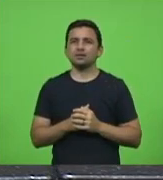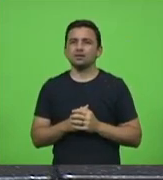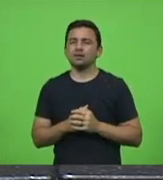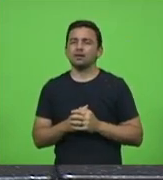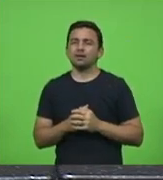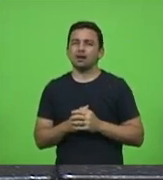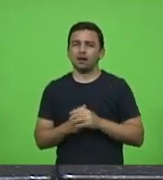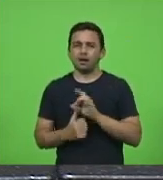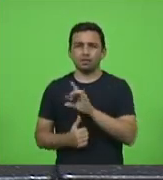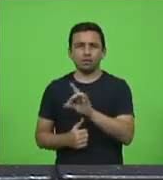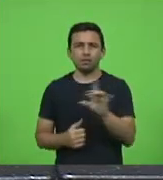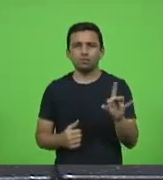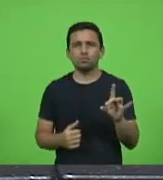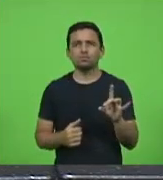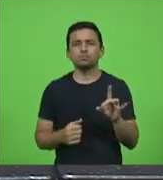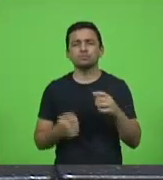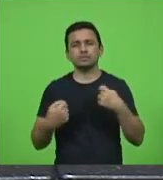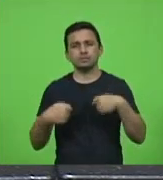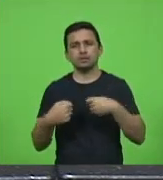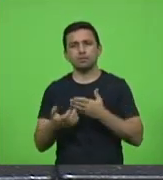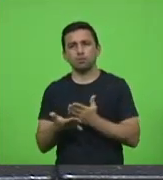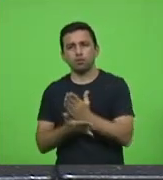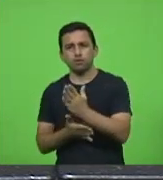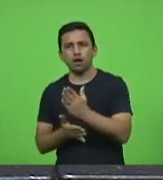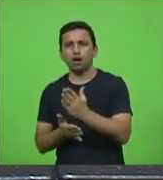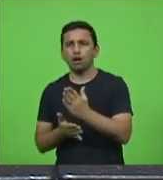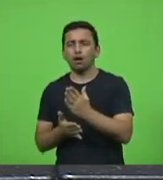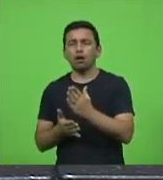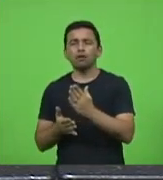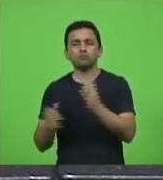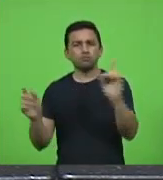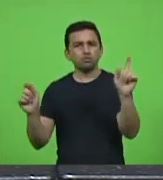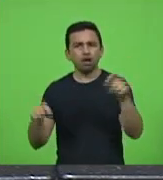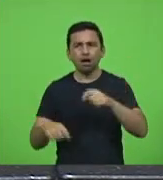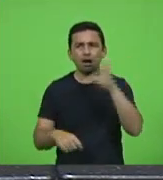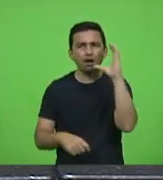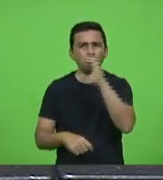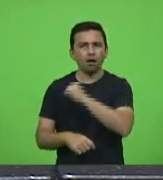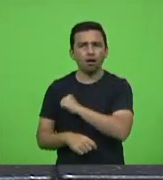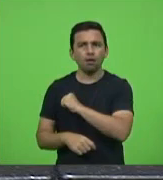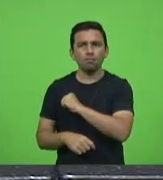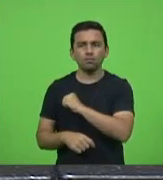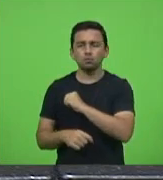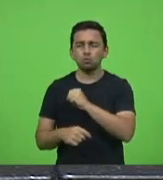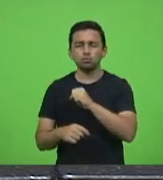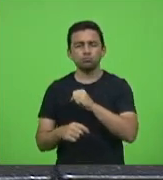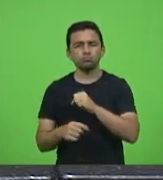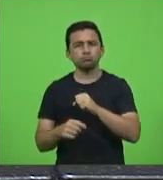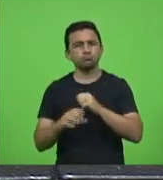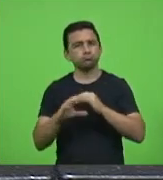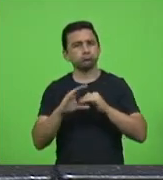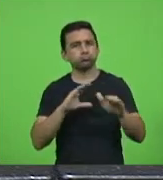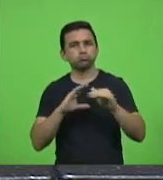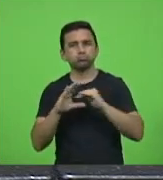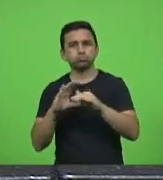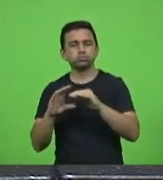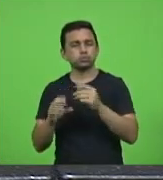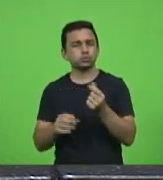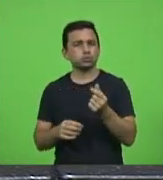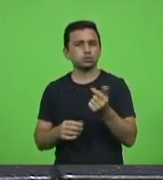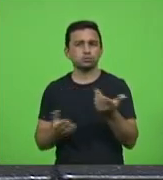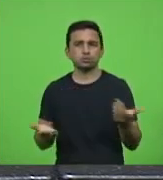quer dizer aprovado aqui publicado já pode-se fazer o depósito certamente que os pequenos